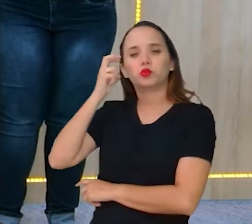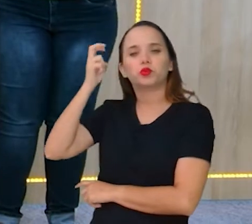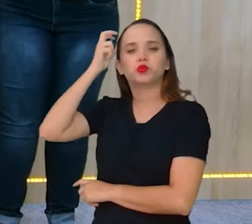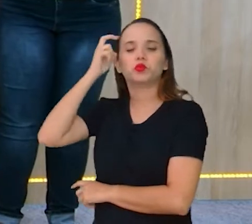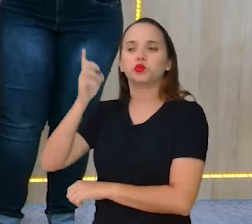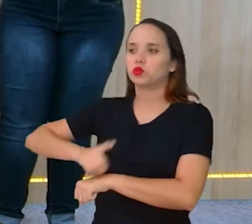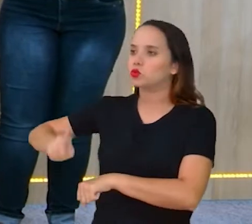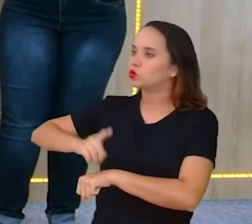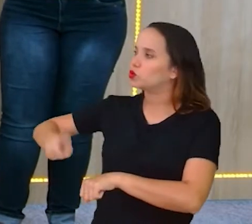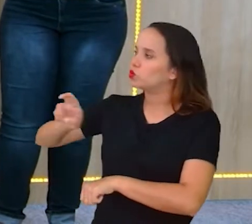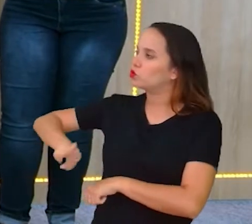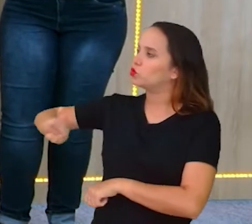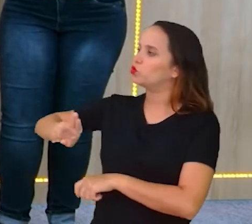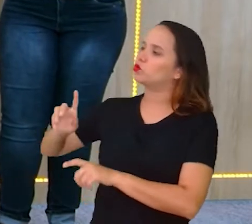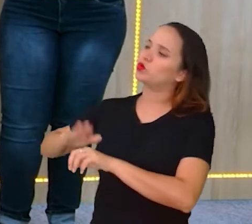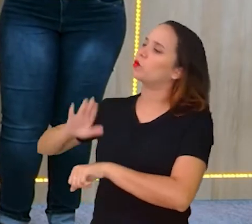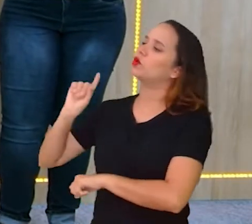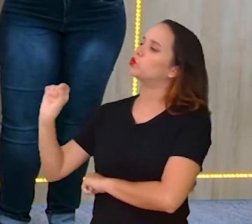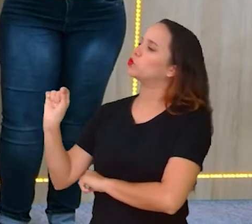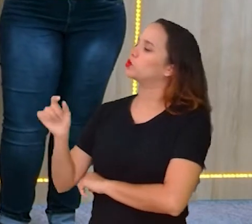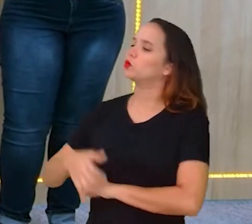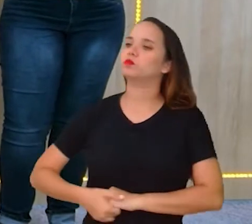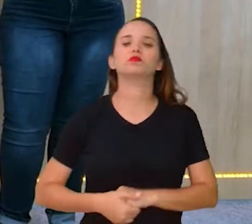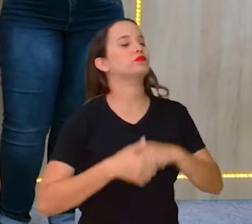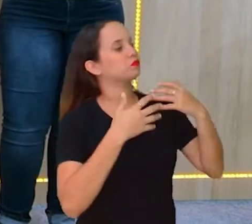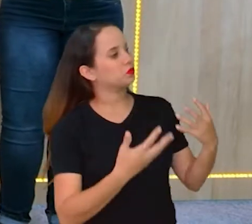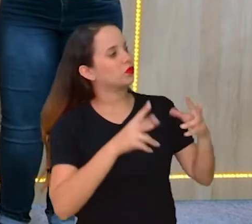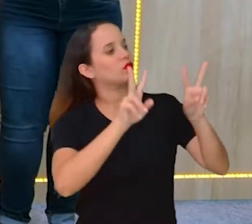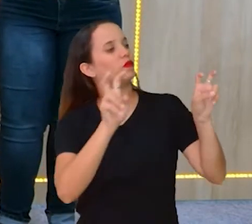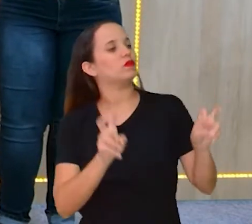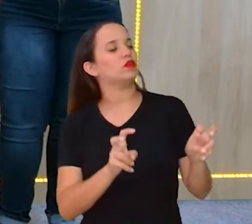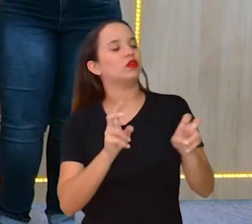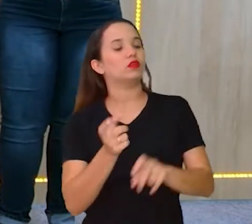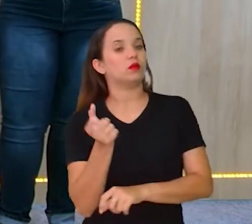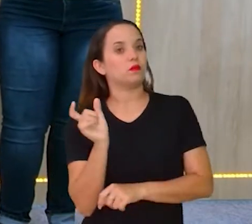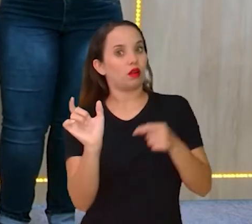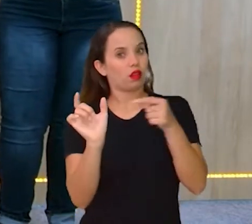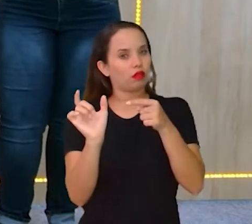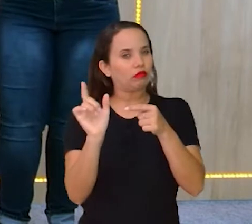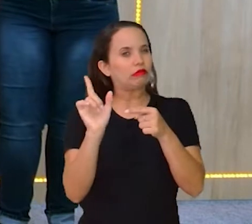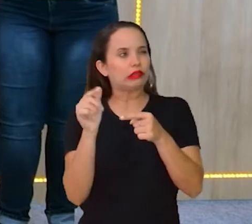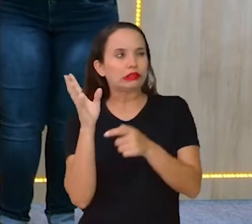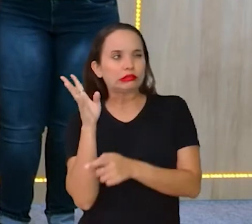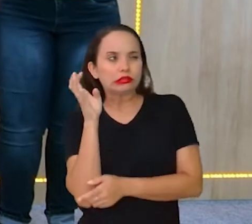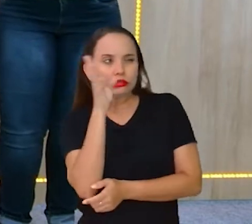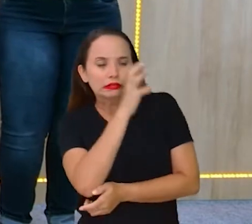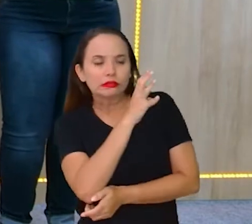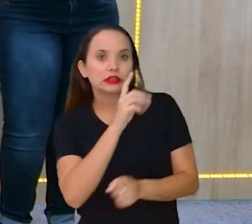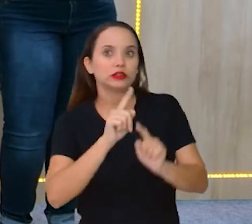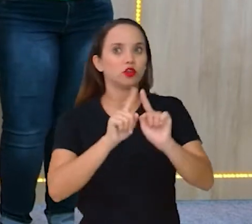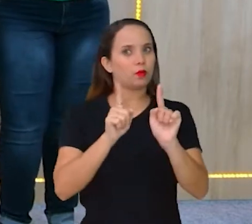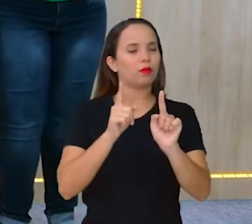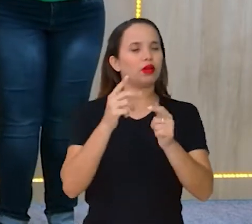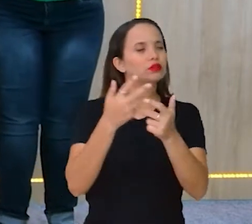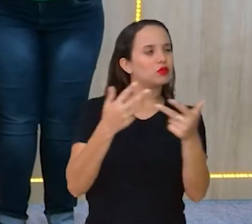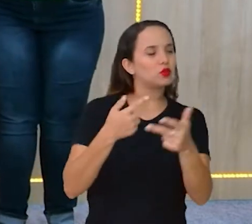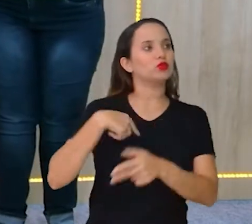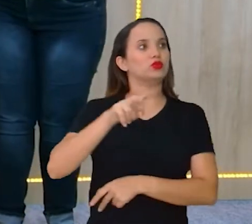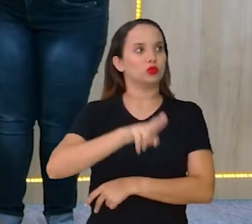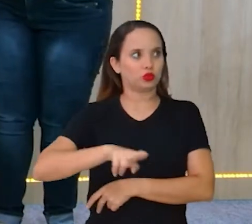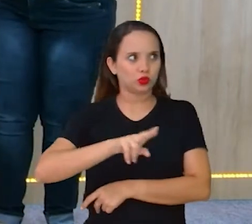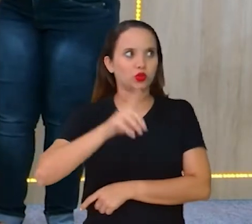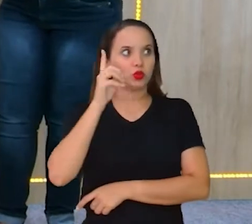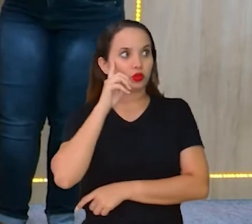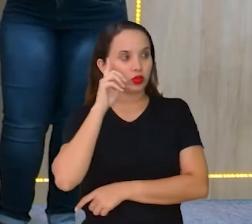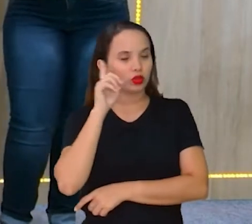do digital e a gente vai falar sobre o que mais? A gente vai falar sobre a palavrinha meio complicado, mas a gente vai ver que é uma coisa que a gente usa no nosso